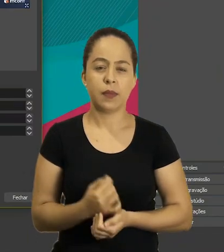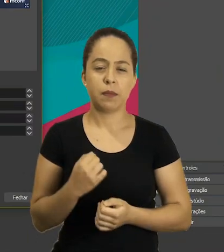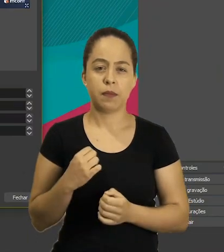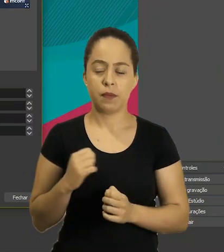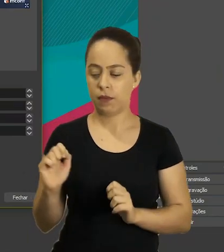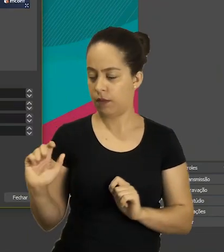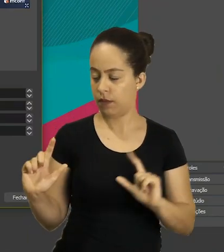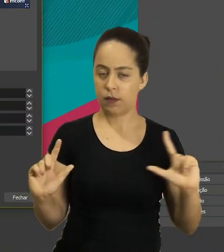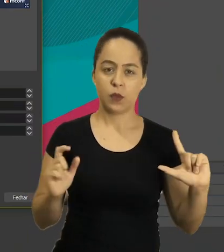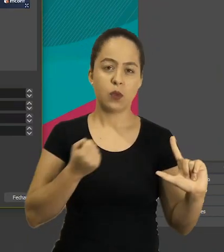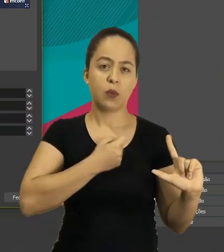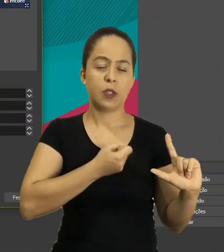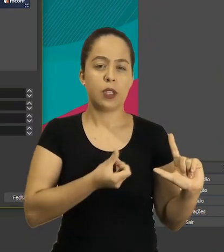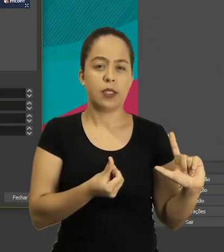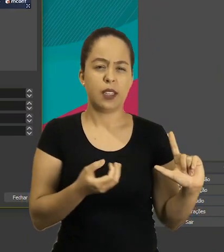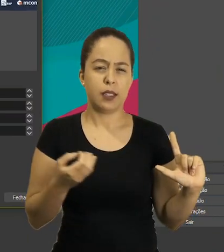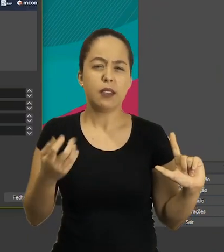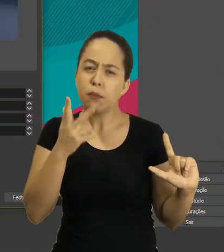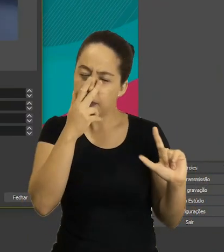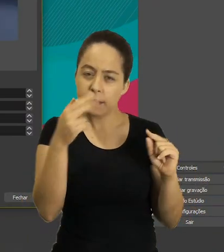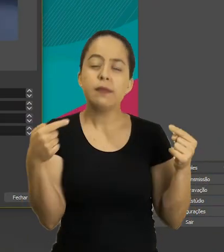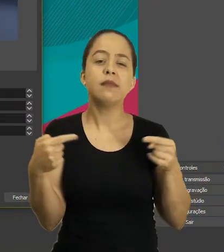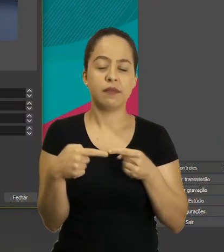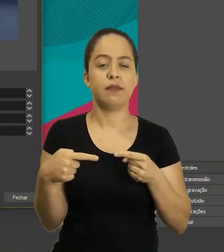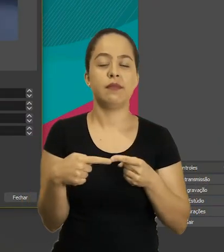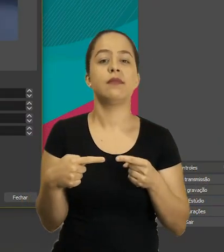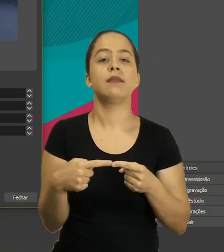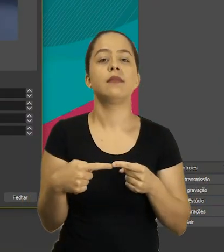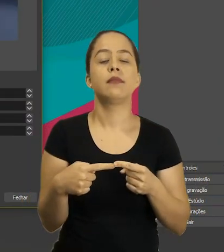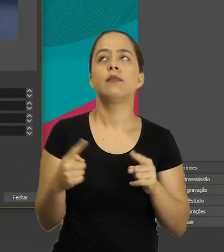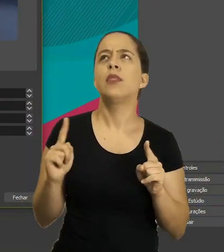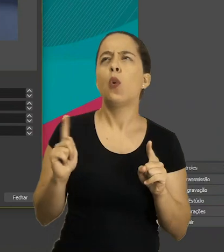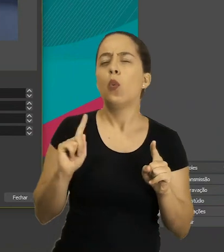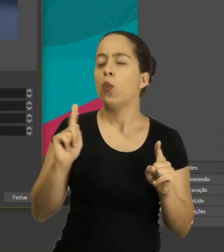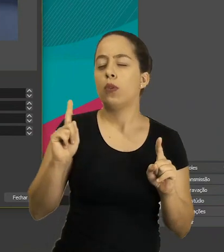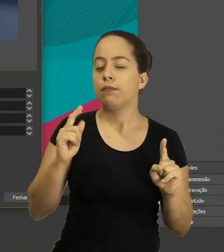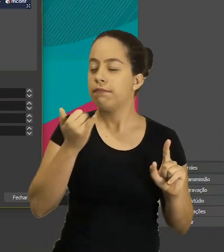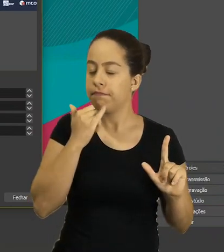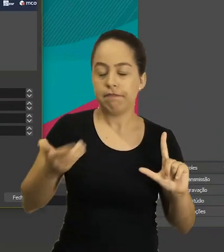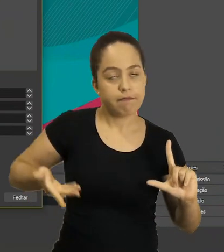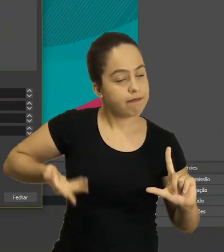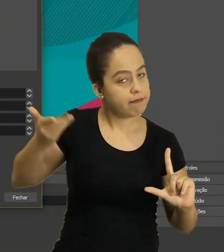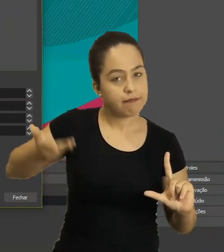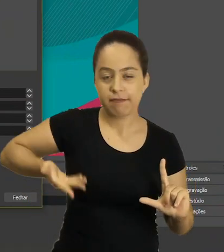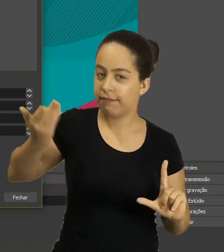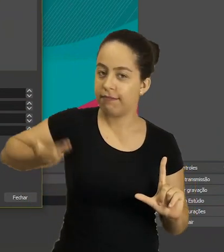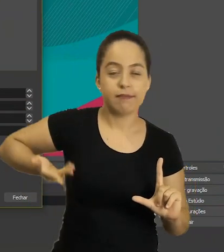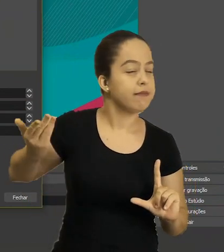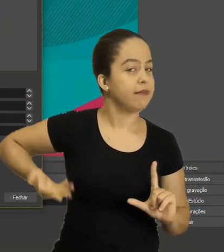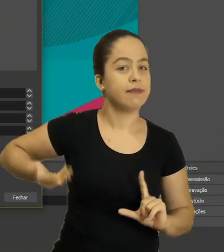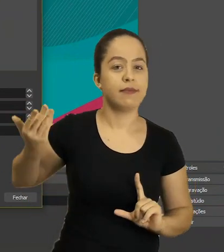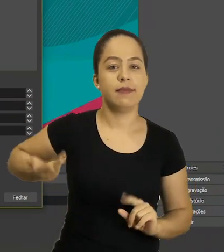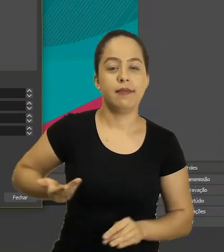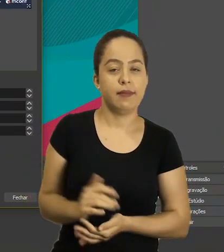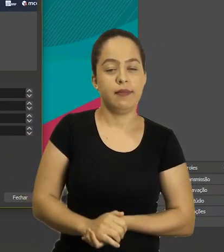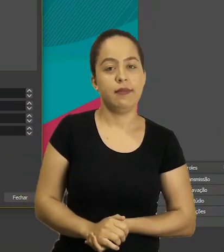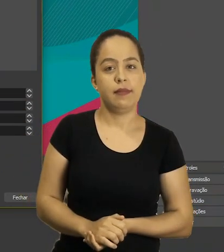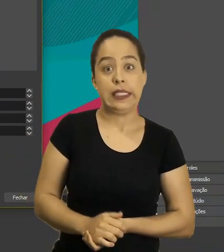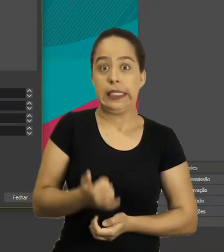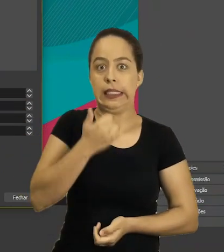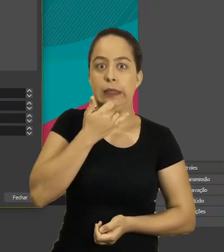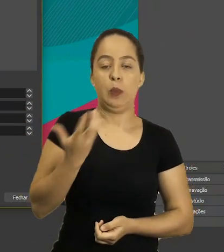na direita vou botar uns 600 não foi suficiente ainda 700